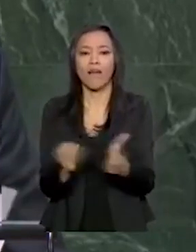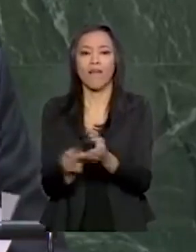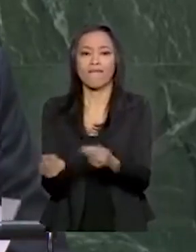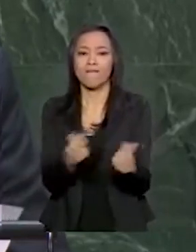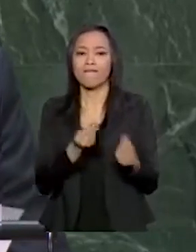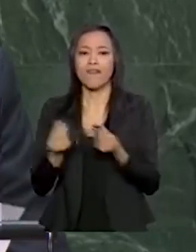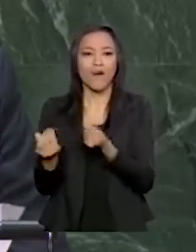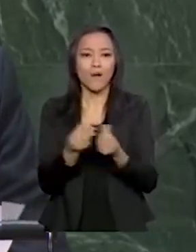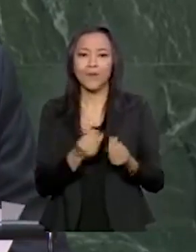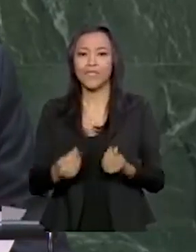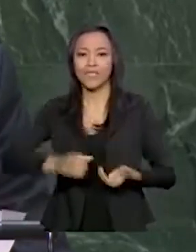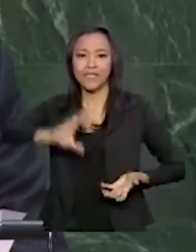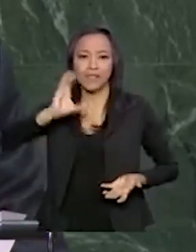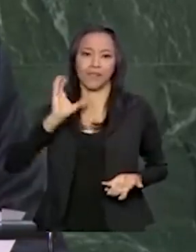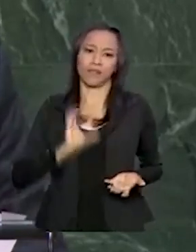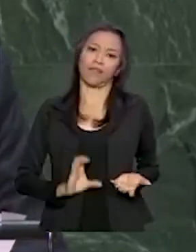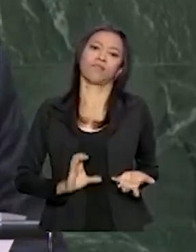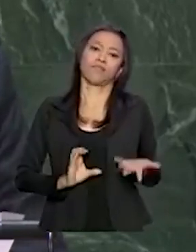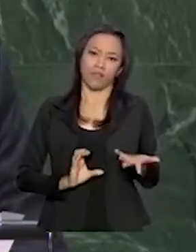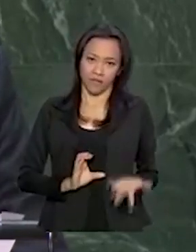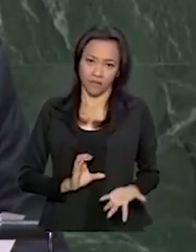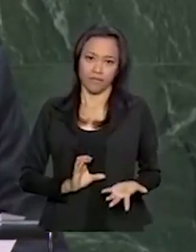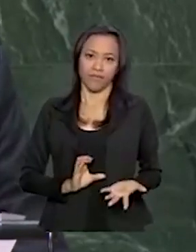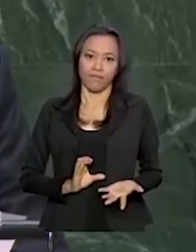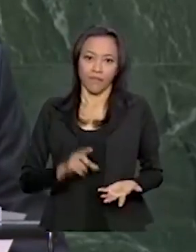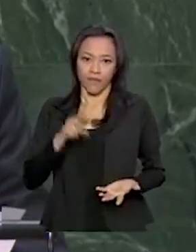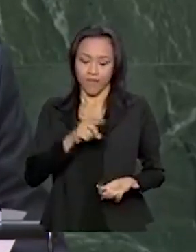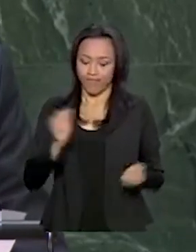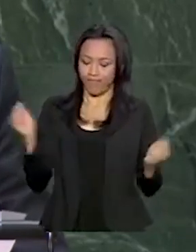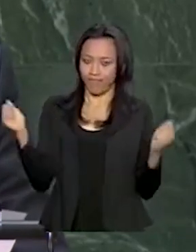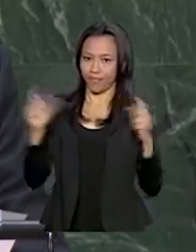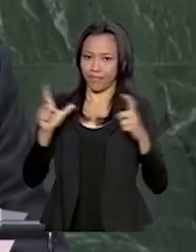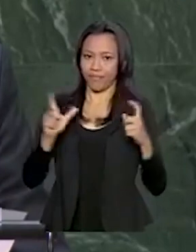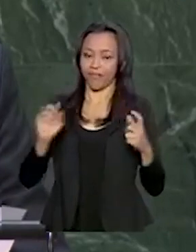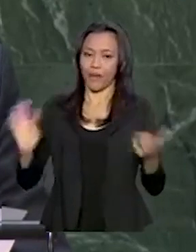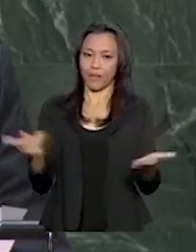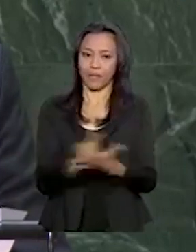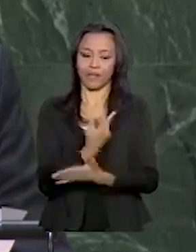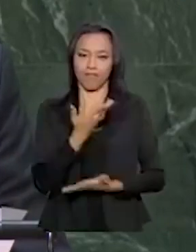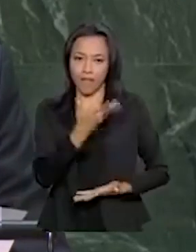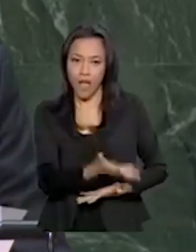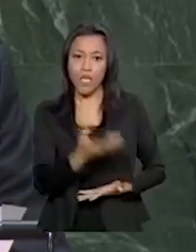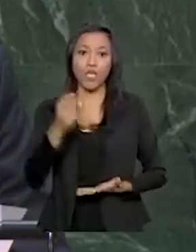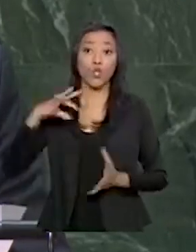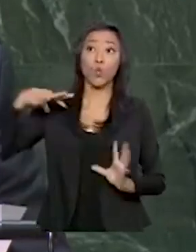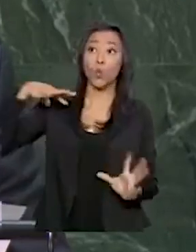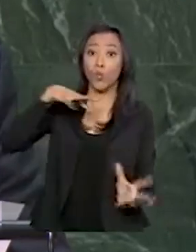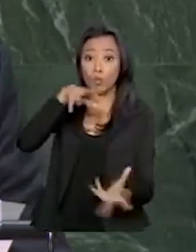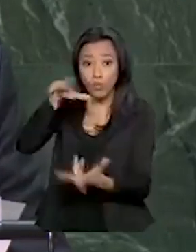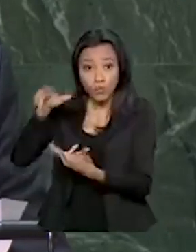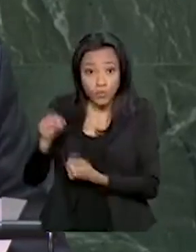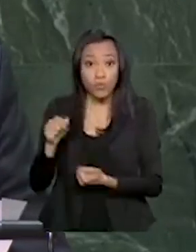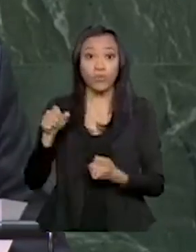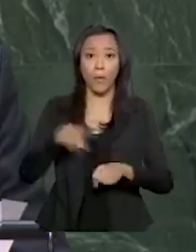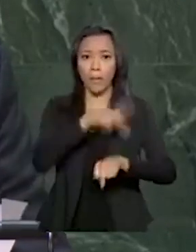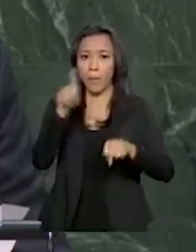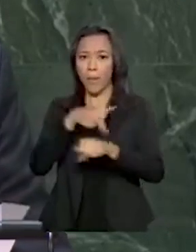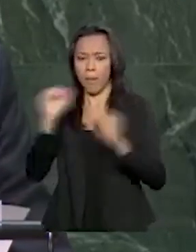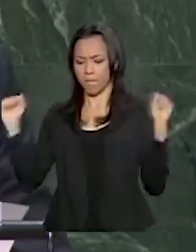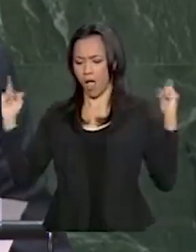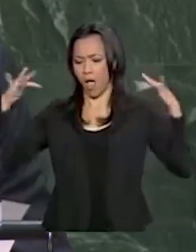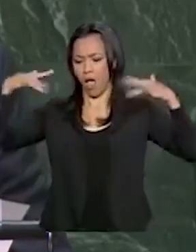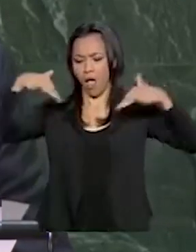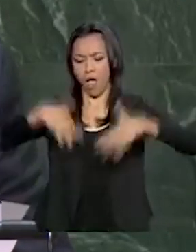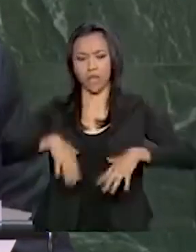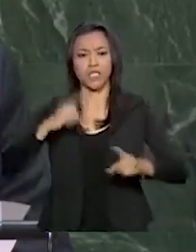de cidadania. A realidade ora posta e impõe que o mundo, na arena da Assembleia das Nações